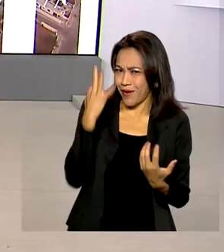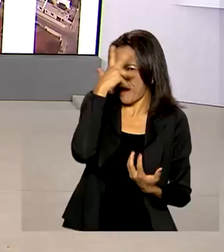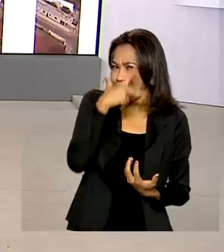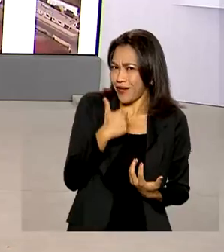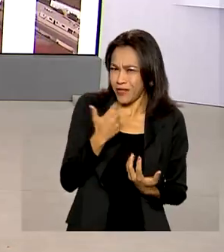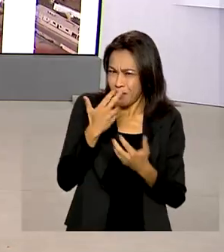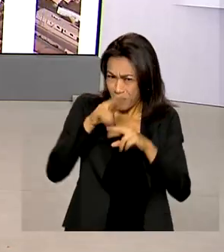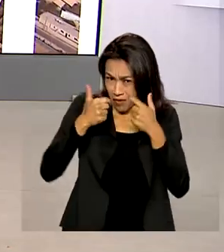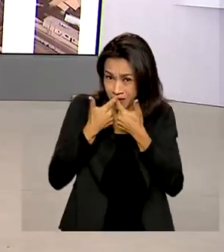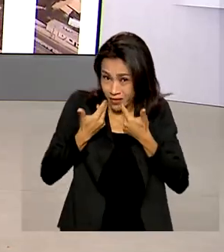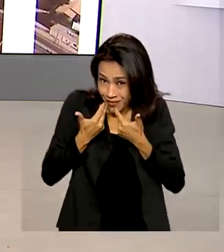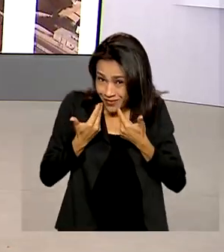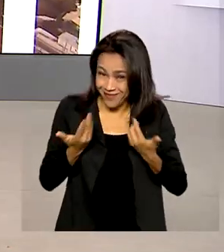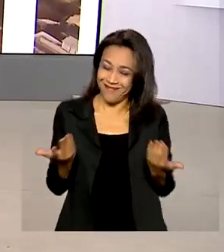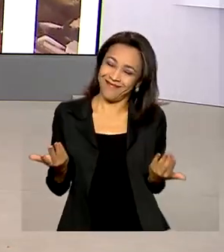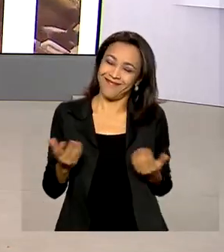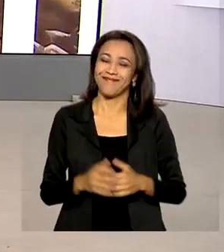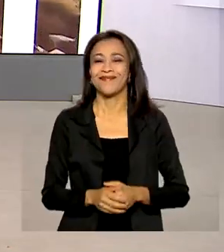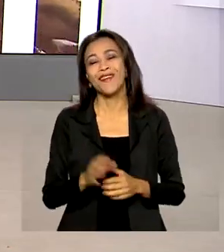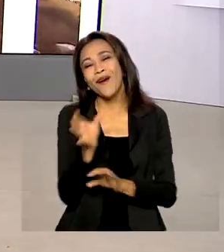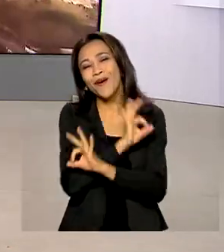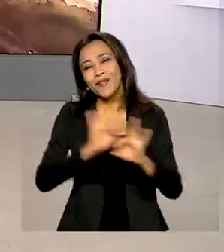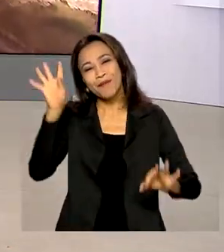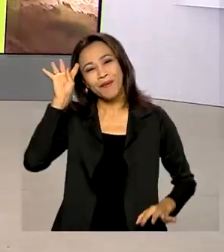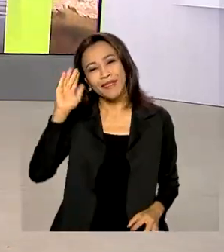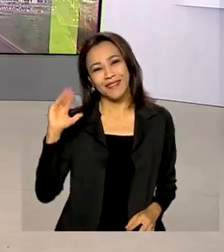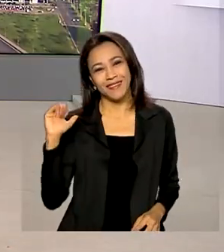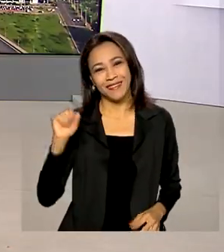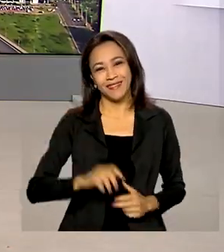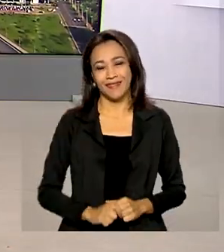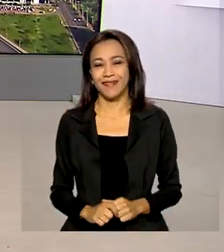É isso aí. Uma ótima quarta-feira para você. Tchau!